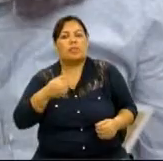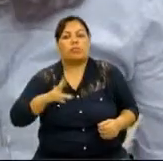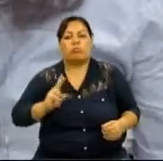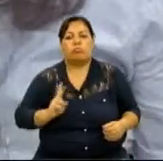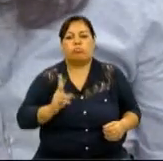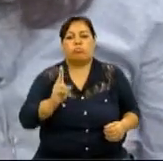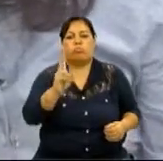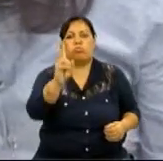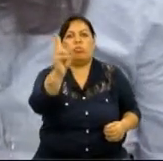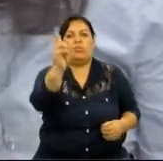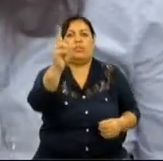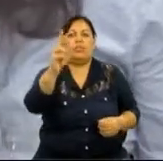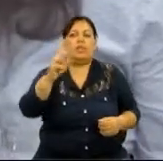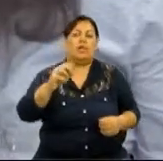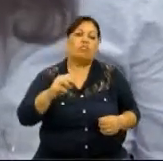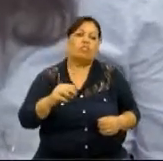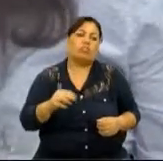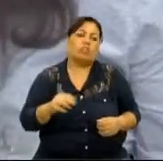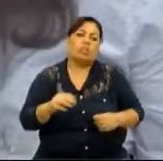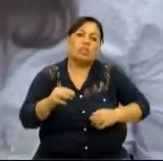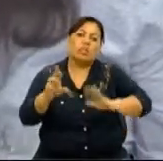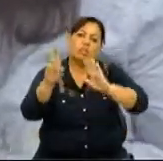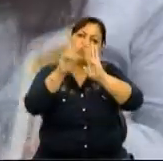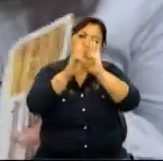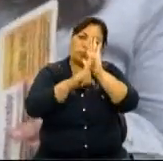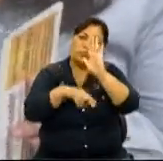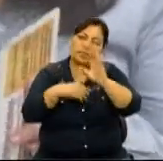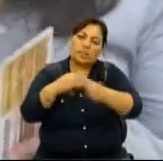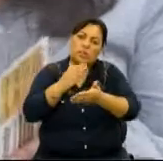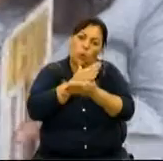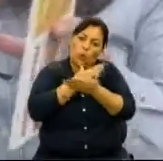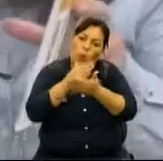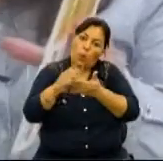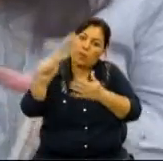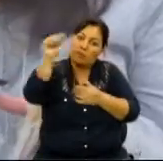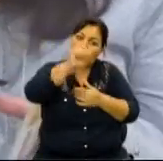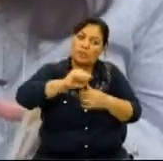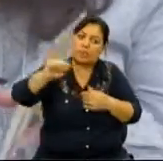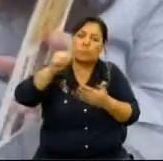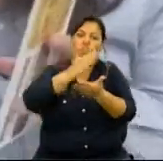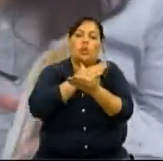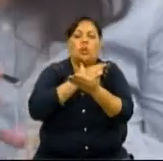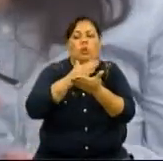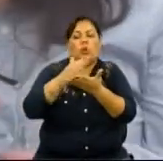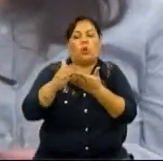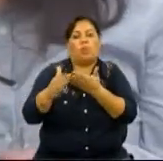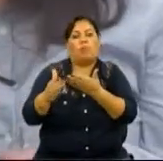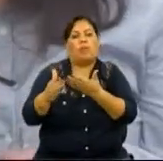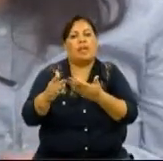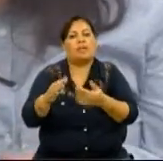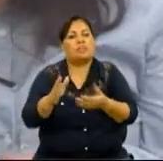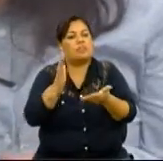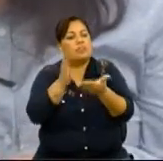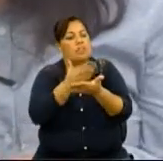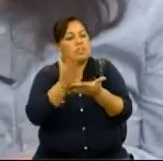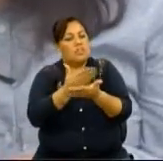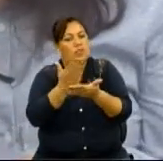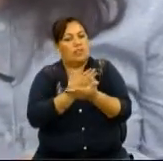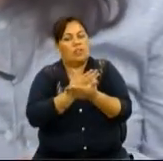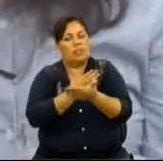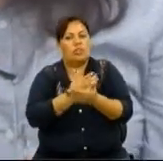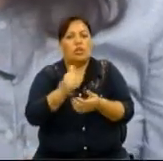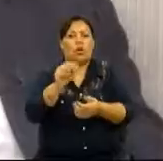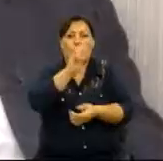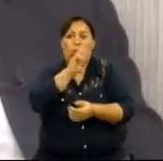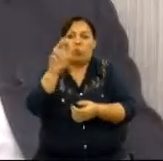eu queria saber a continuidade desse processo. Então, inicia já uma fundação, onde ela começa a fazer os livros. Isso, o